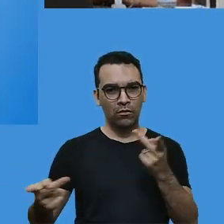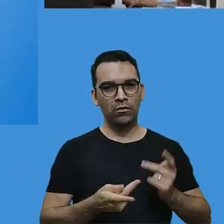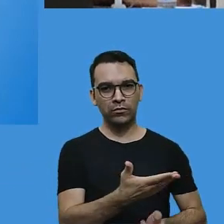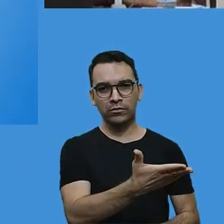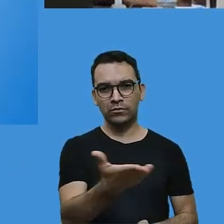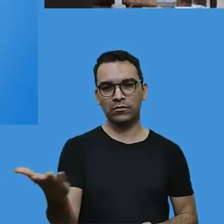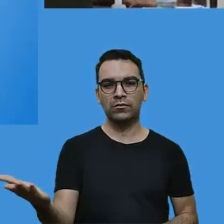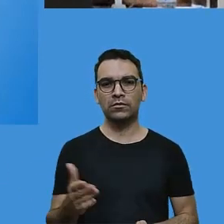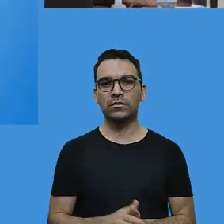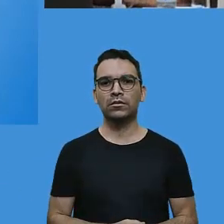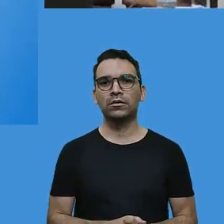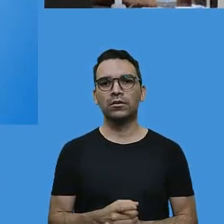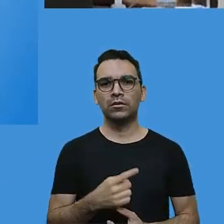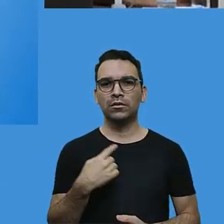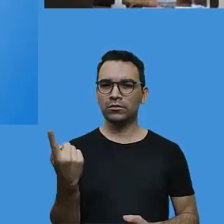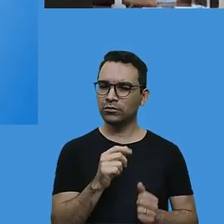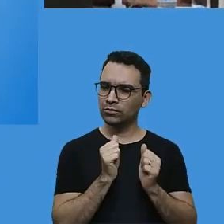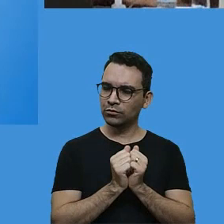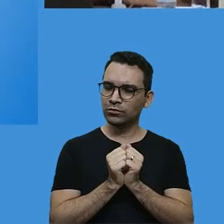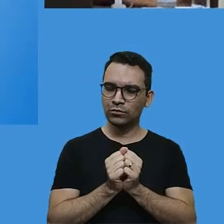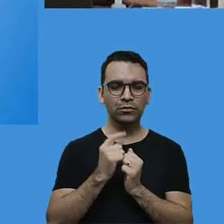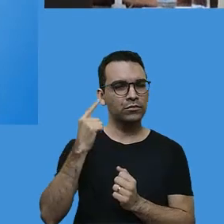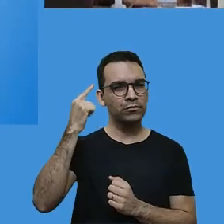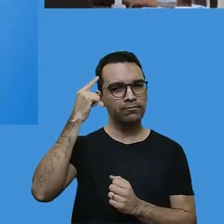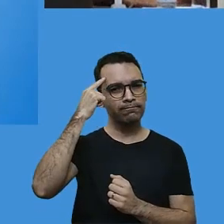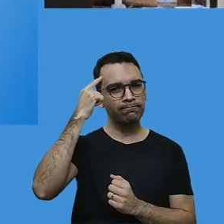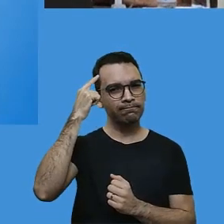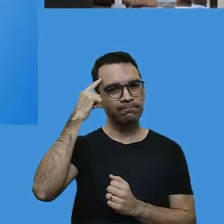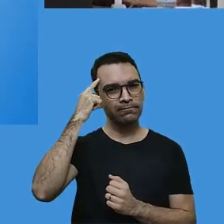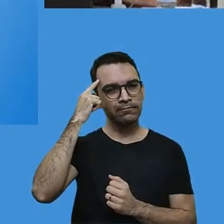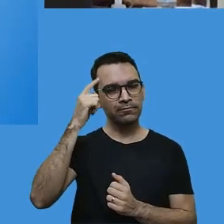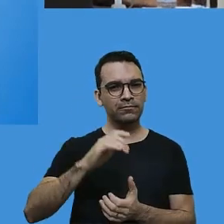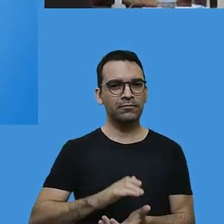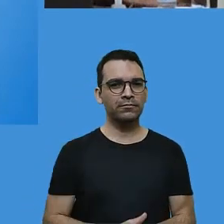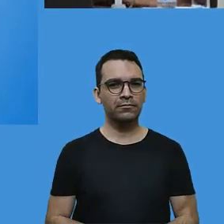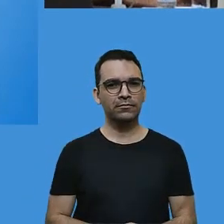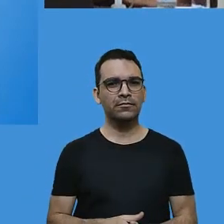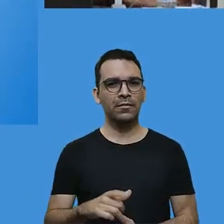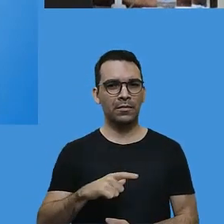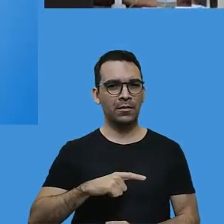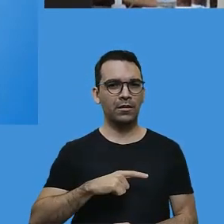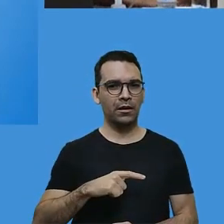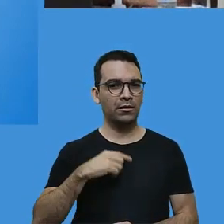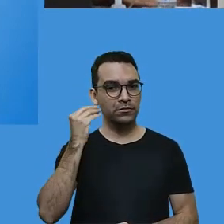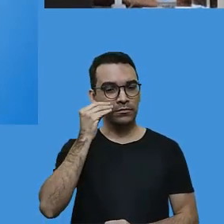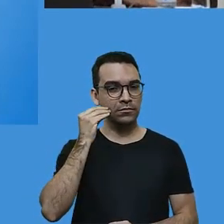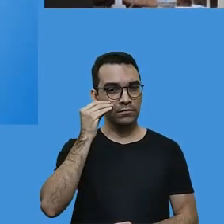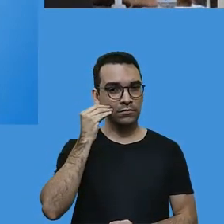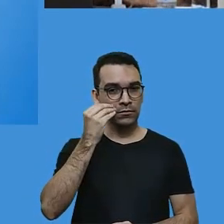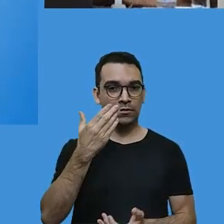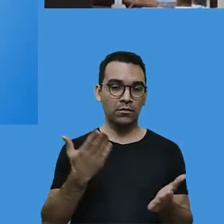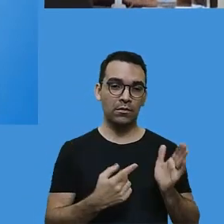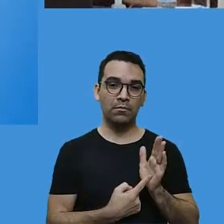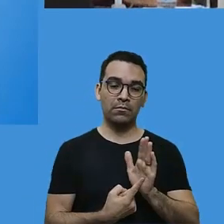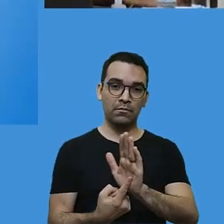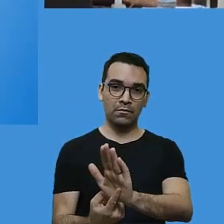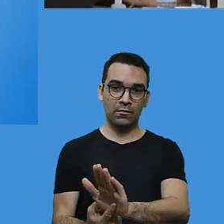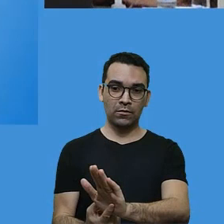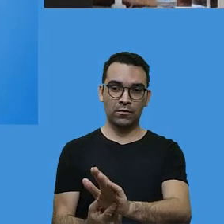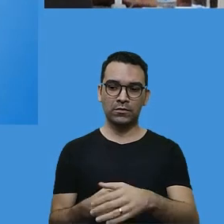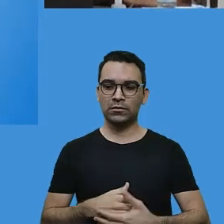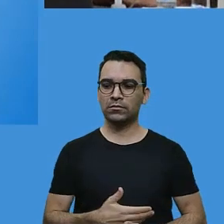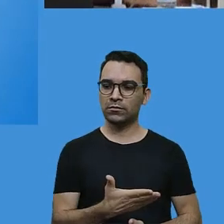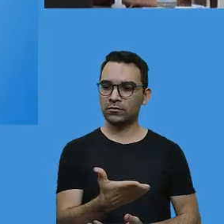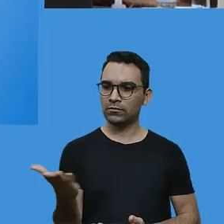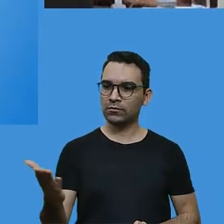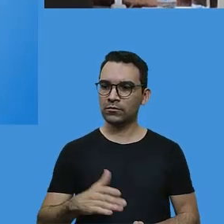para a gente pensar junto, e eu aqui trago a experiência desse acompanhamento junto à equipe pedagógica,